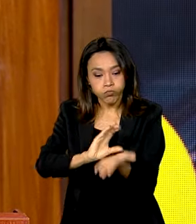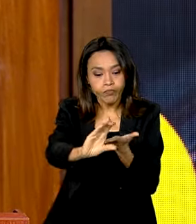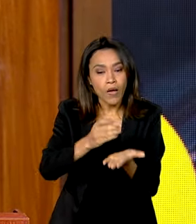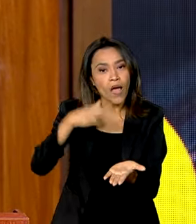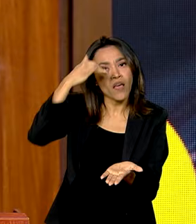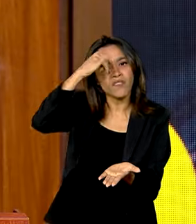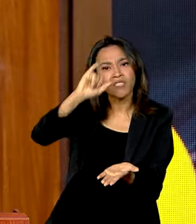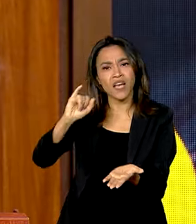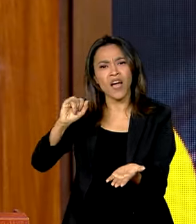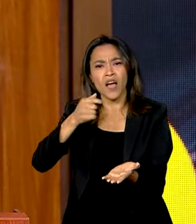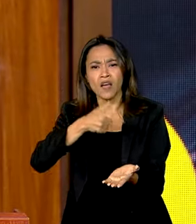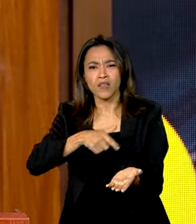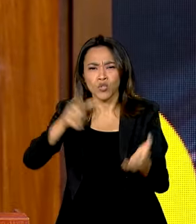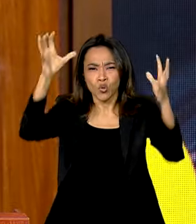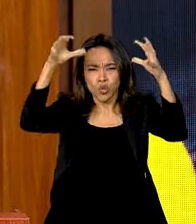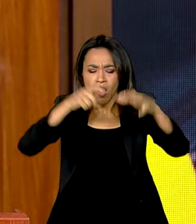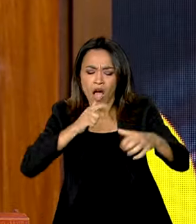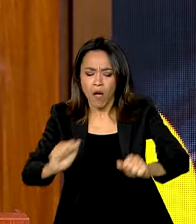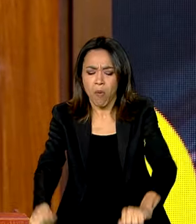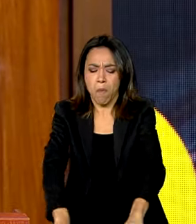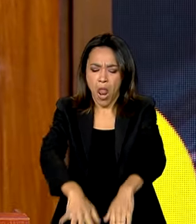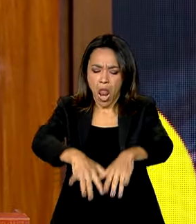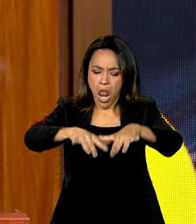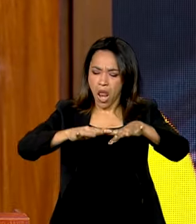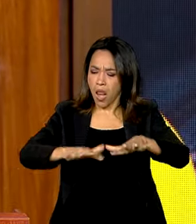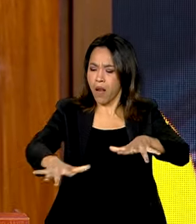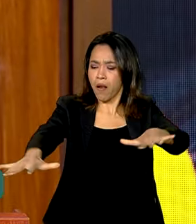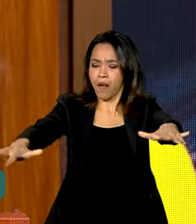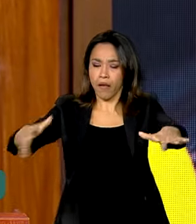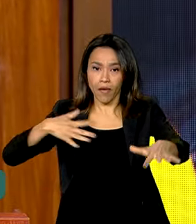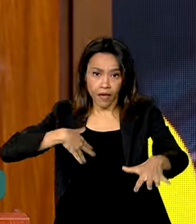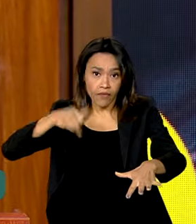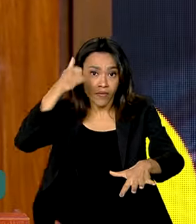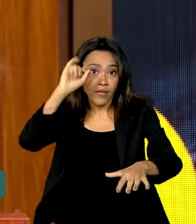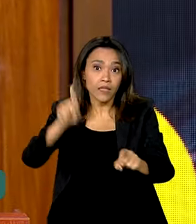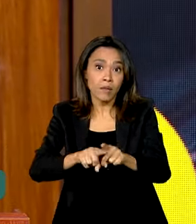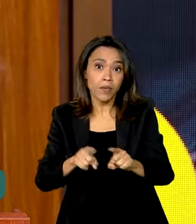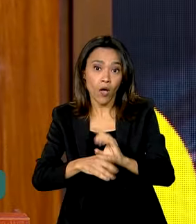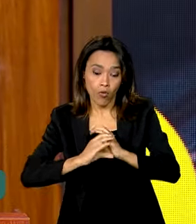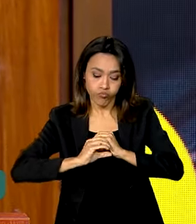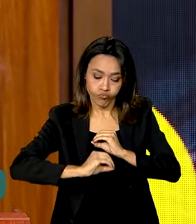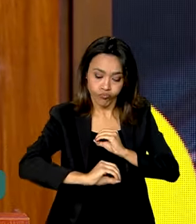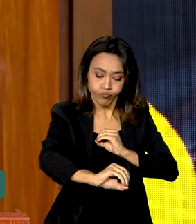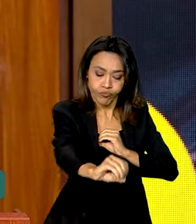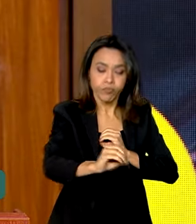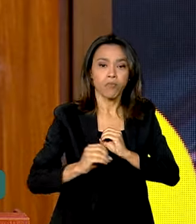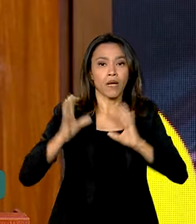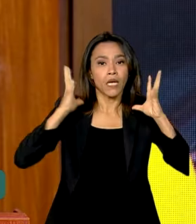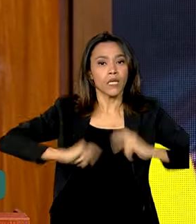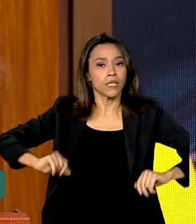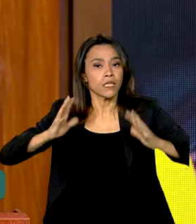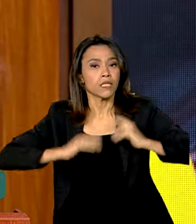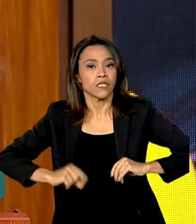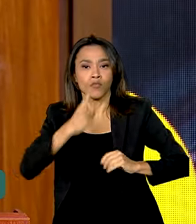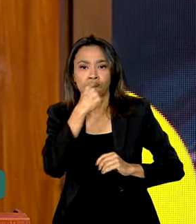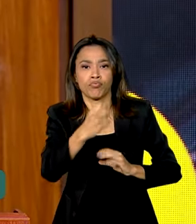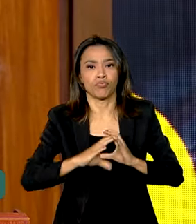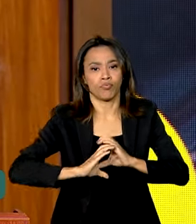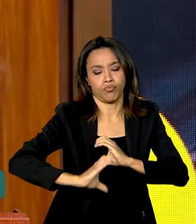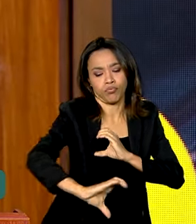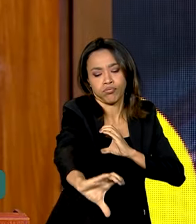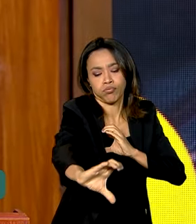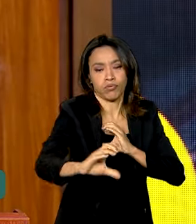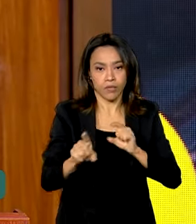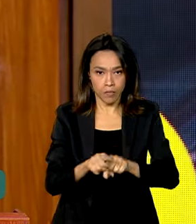para a população, investimentos macrodenais, investimentos de saneamento básico para tratamento de esgoto, tratamento de água, enfim, para